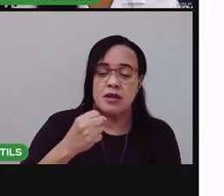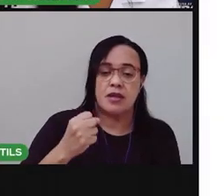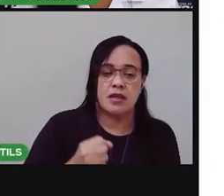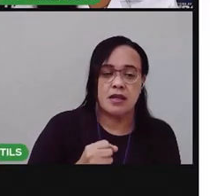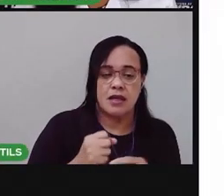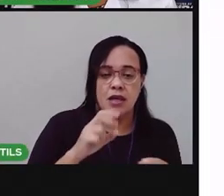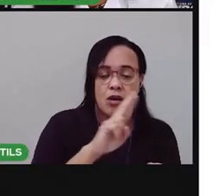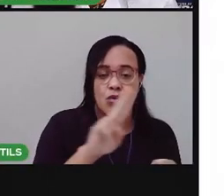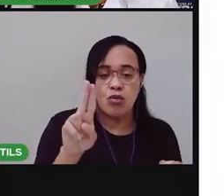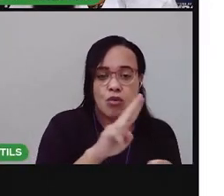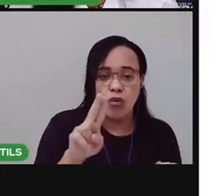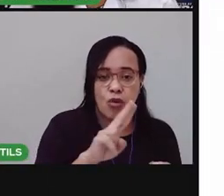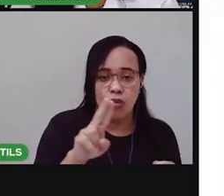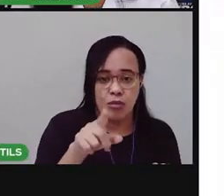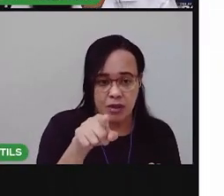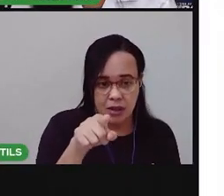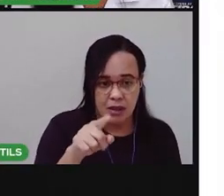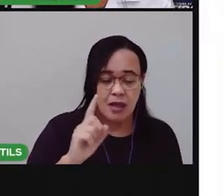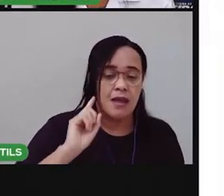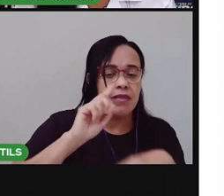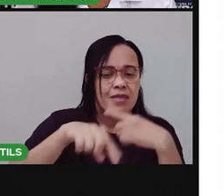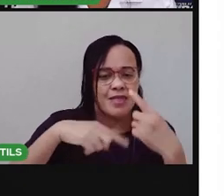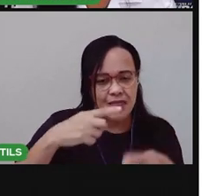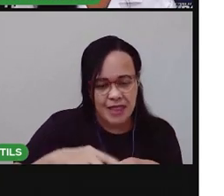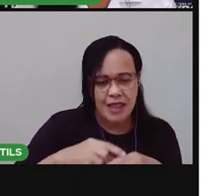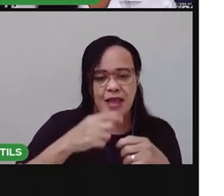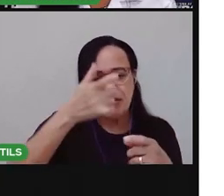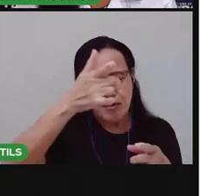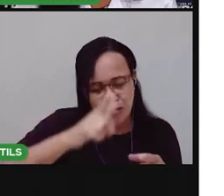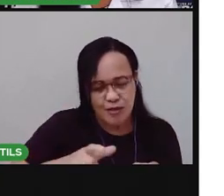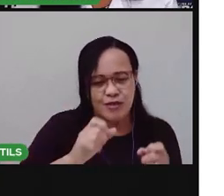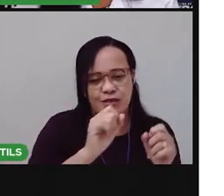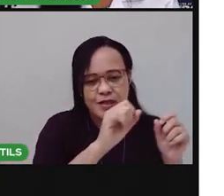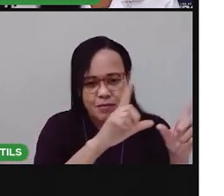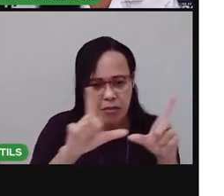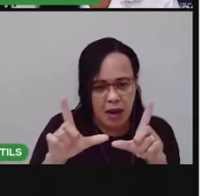O nome do vídeo. E termina de assistir aí na sua casa.